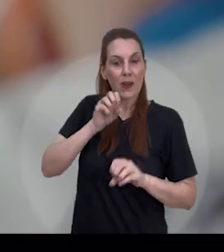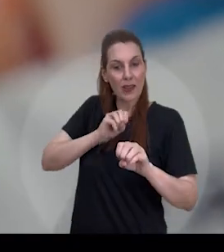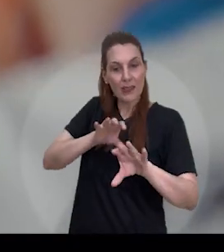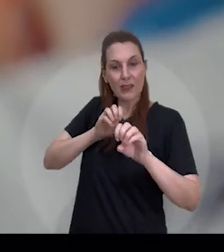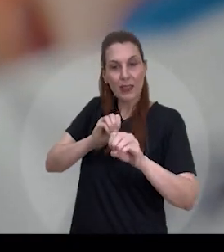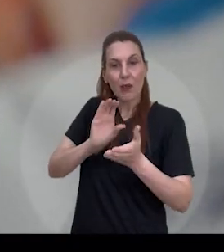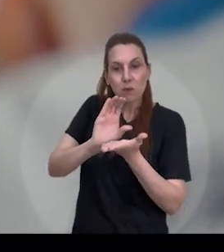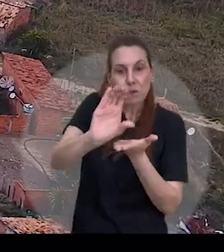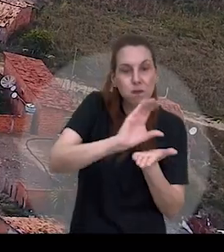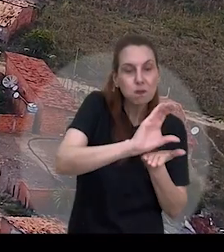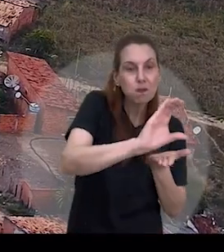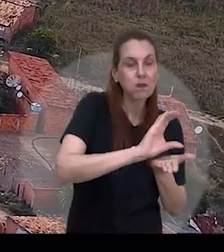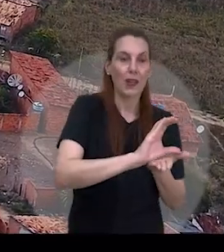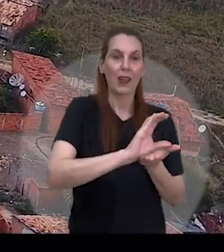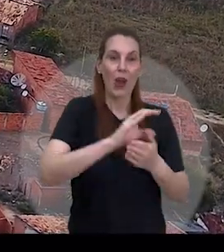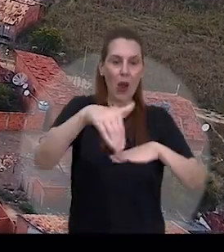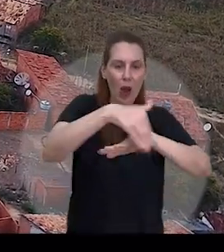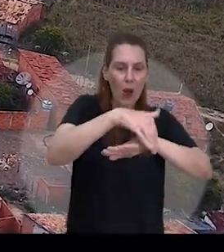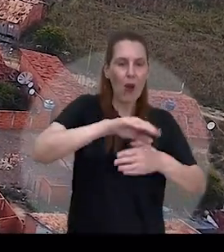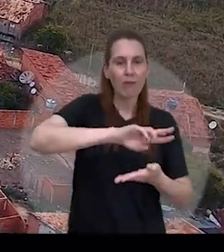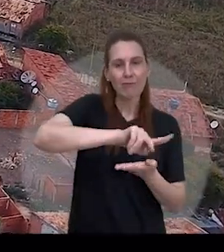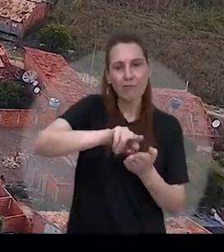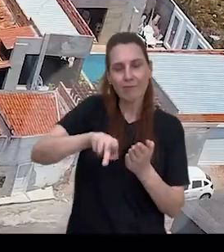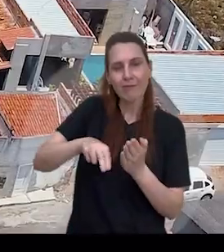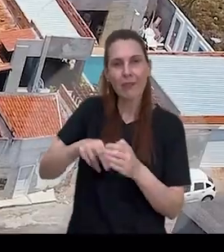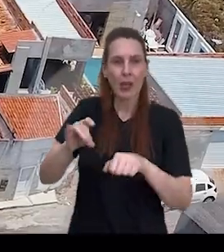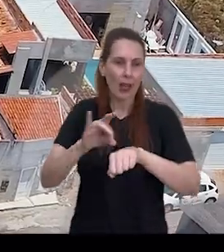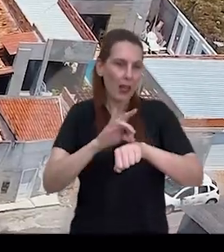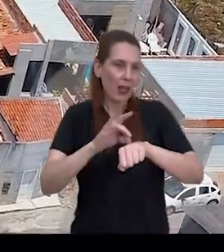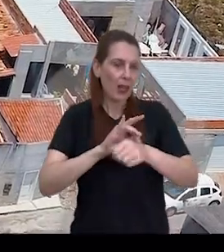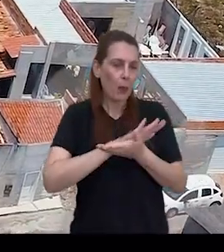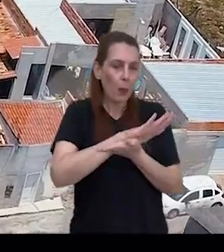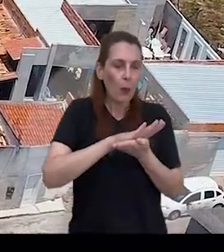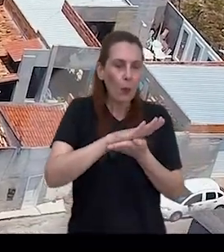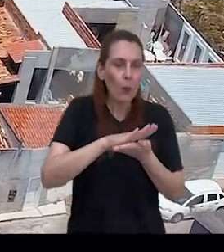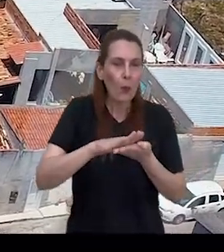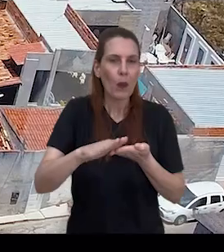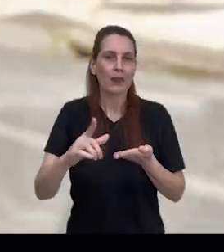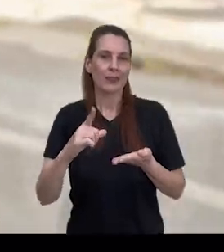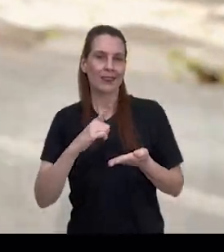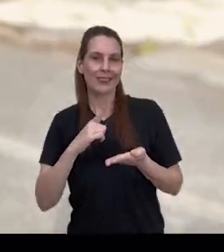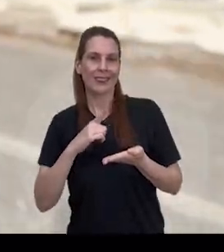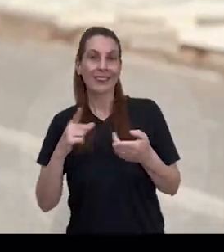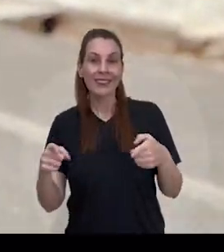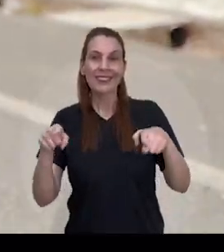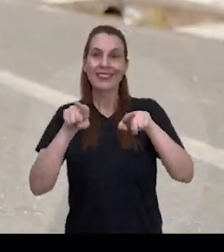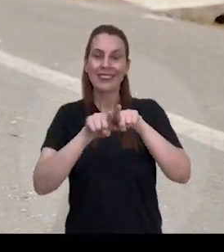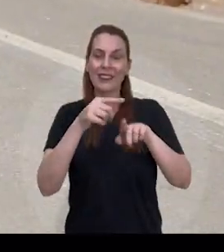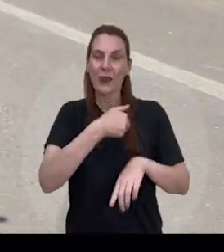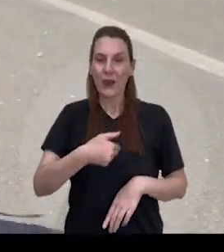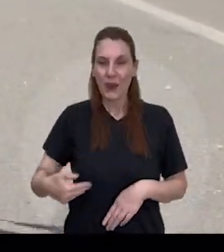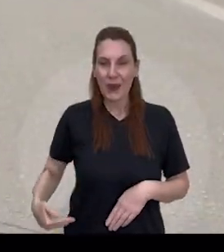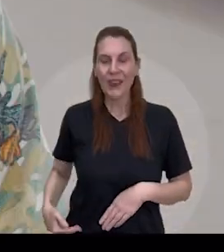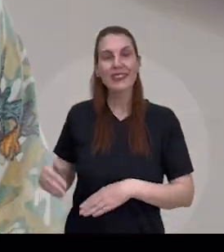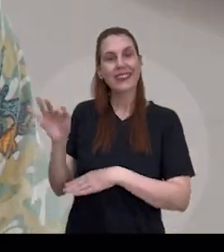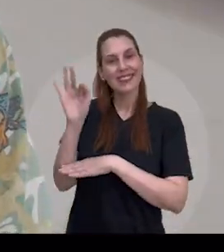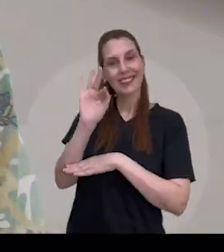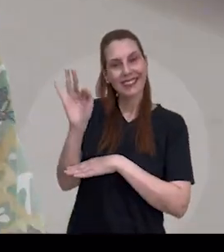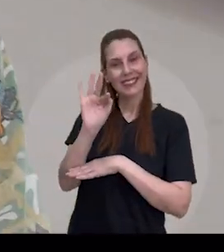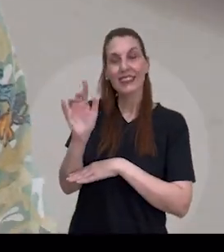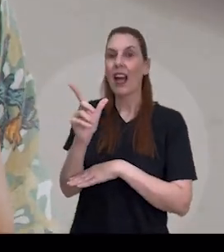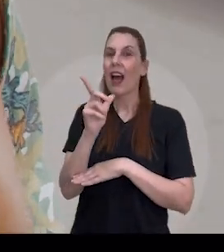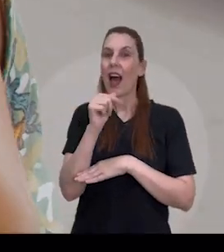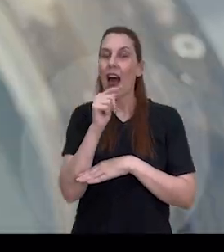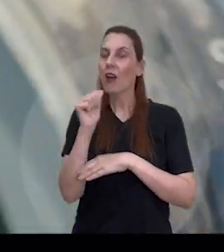na melhoria da educação, realização de pavimentação asfáltica em diversas ruas da cidade, em uma parceria com o